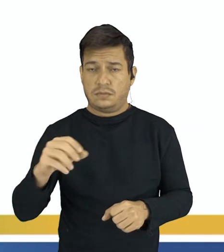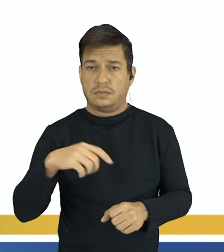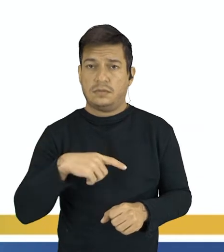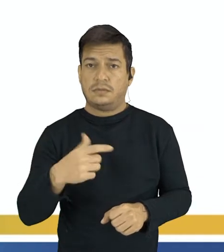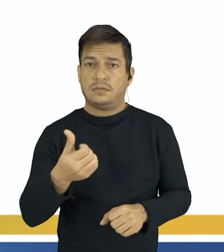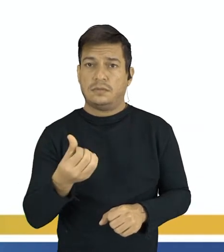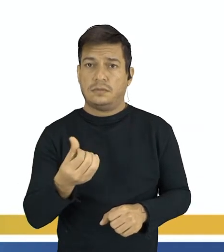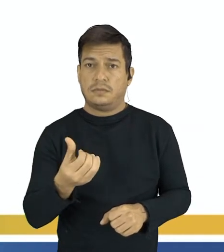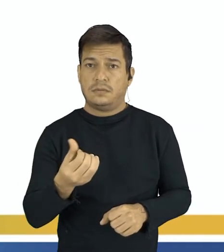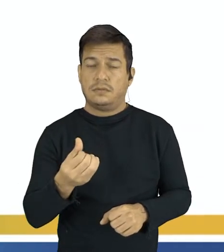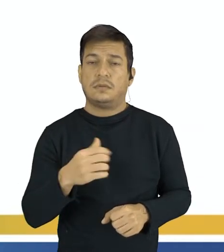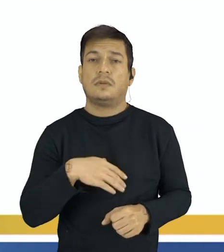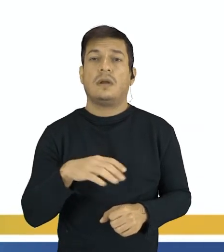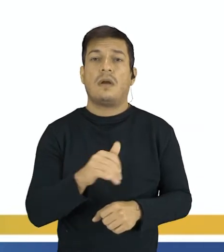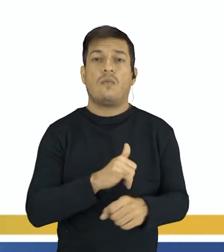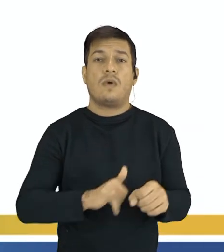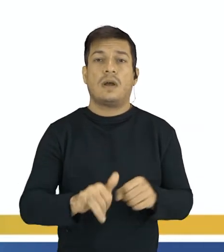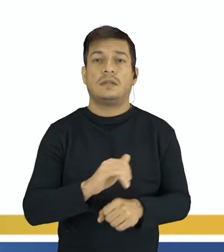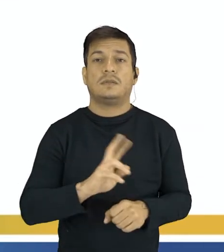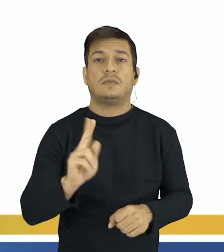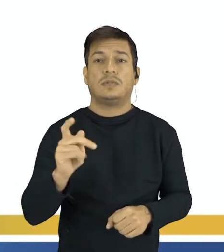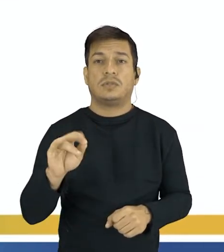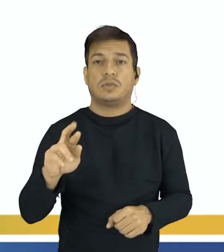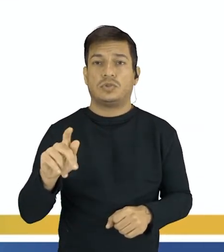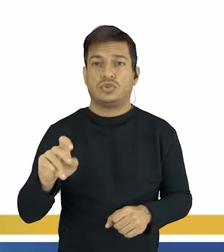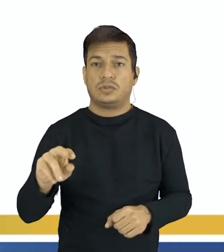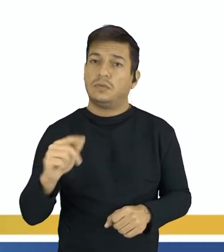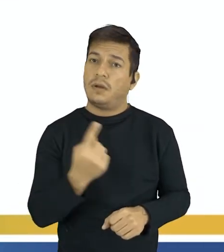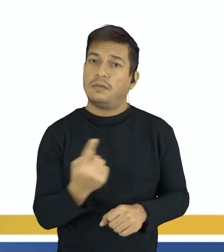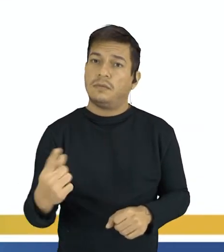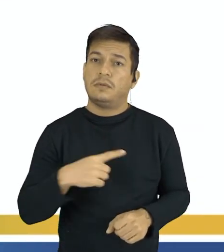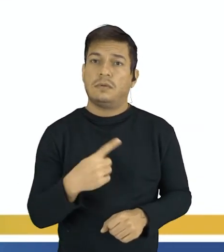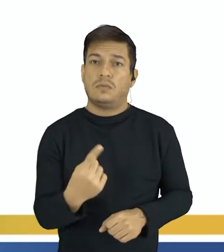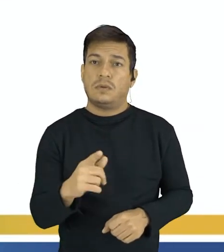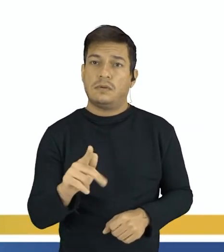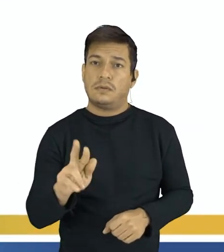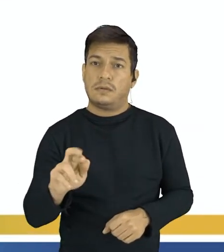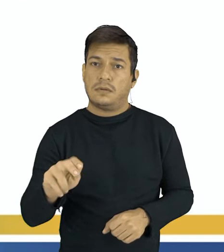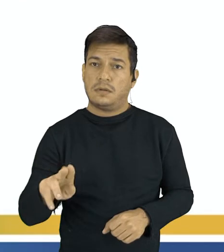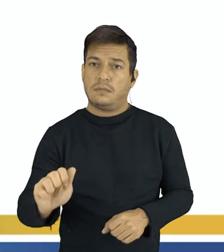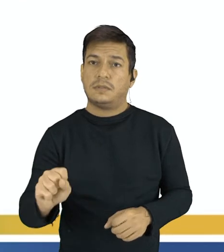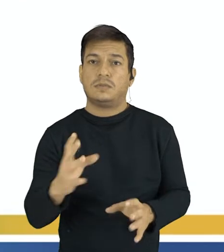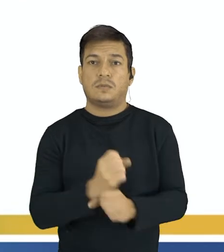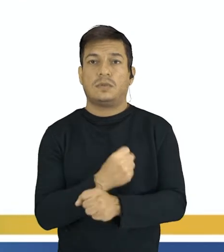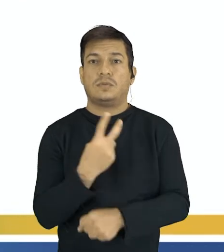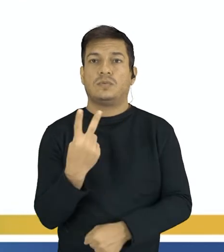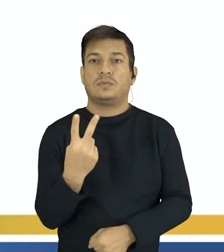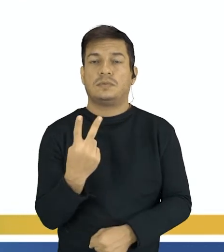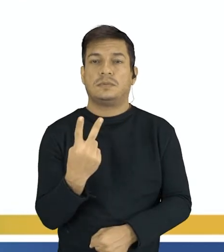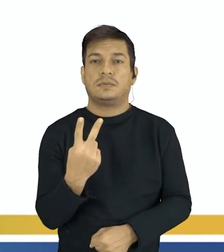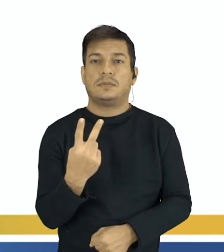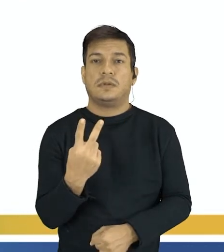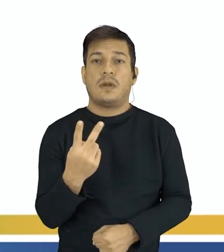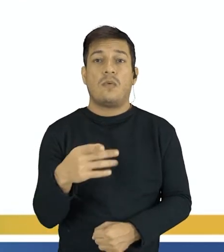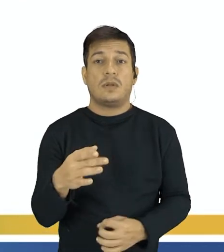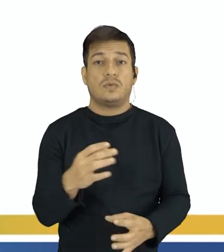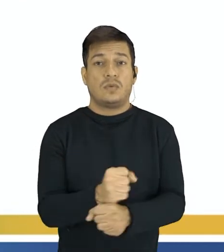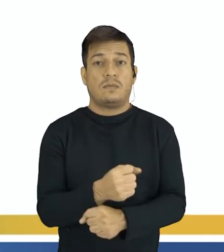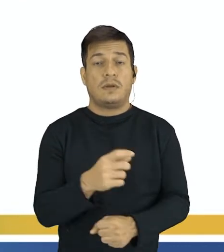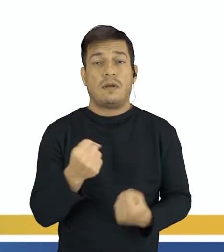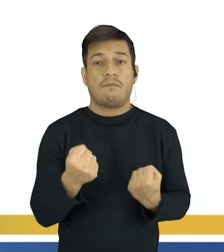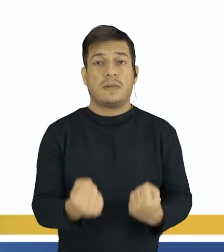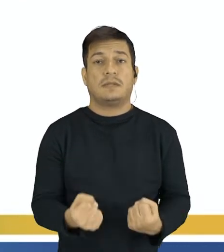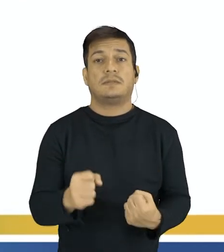gramas, os átomos de hidrogênio cada um tem 1 grama, somando os dois, 2 gramas. Quando a gente soma a